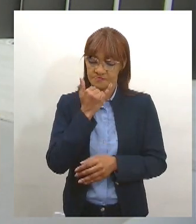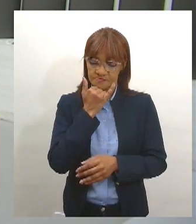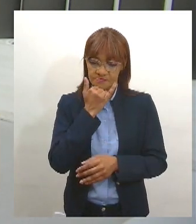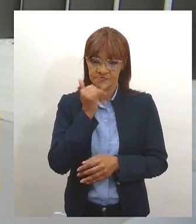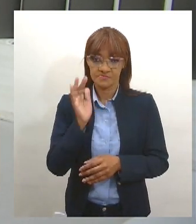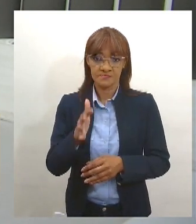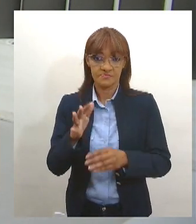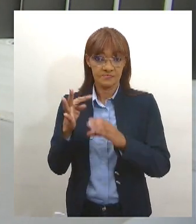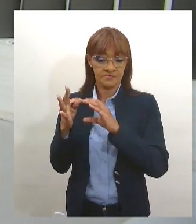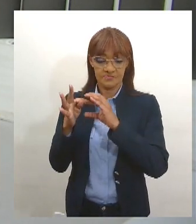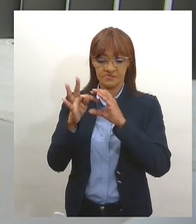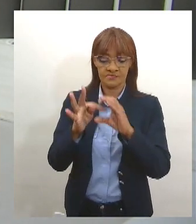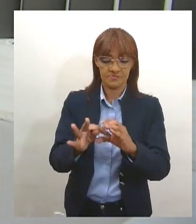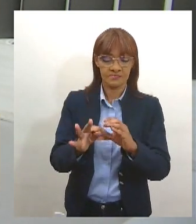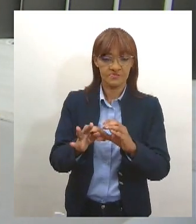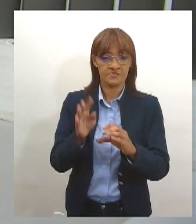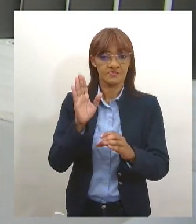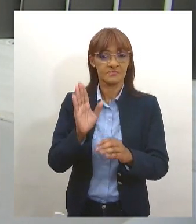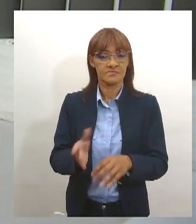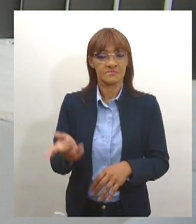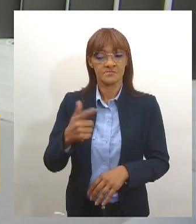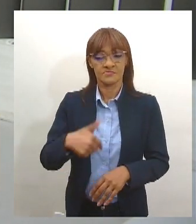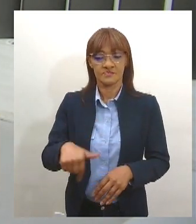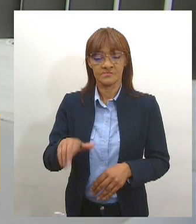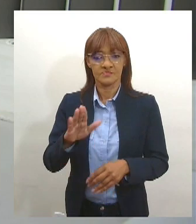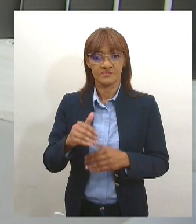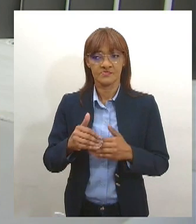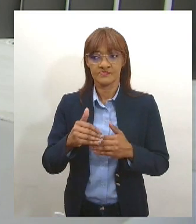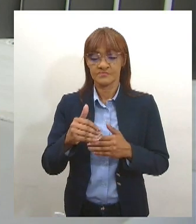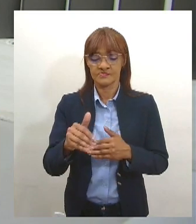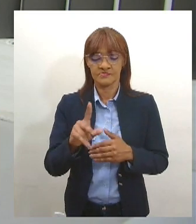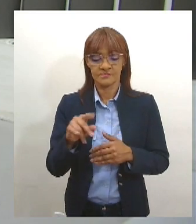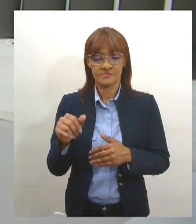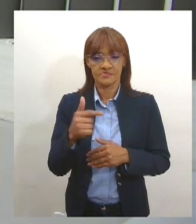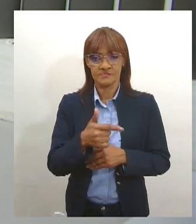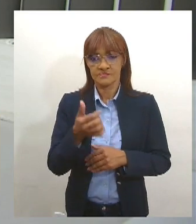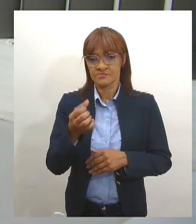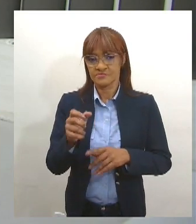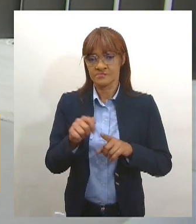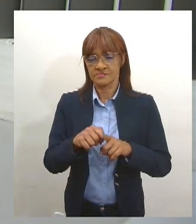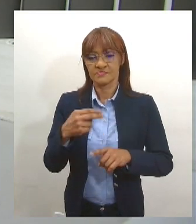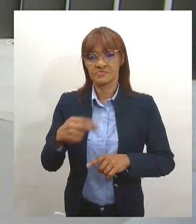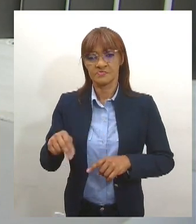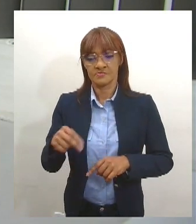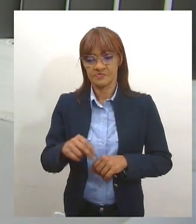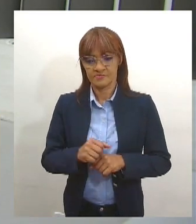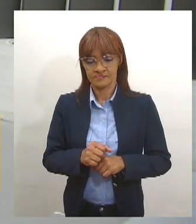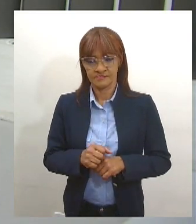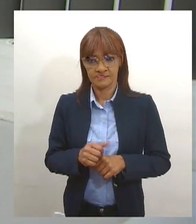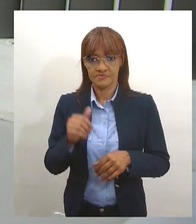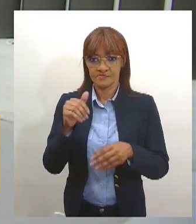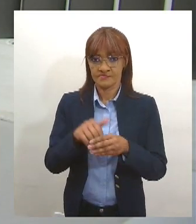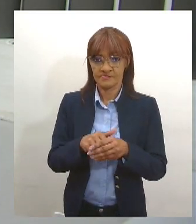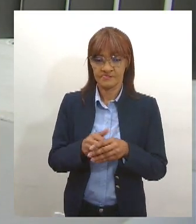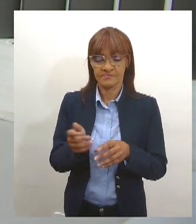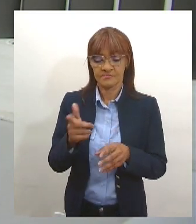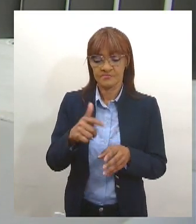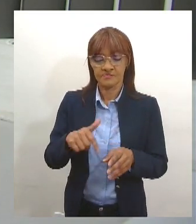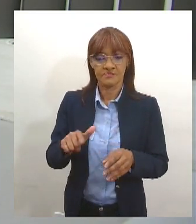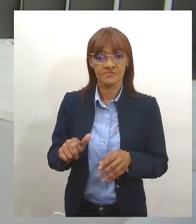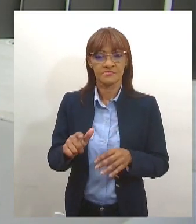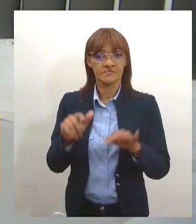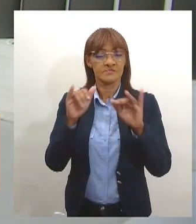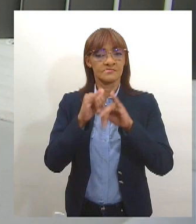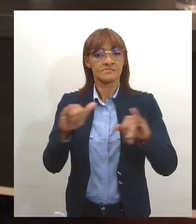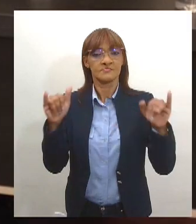será refeita no próximo dia 26 de novembro. O novo pleito foi anunciado em uma coletiva de imprensa na